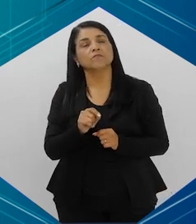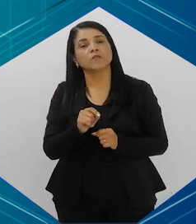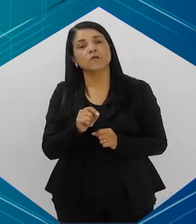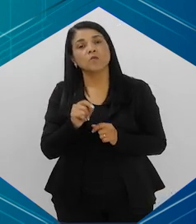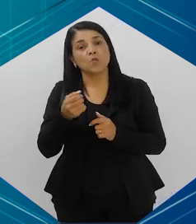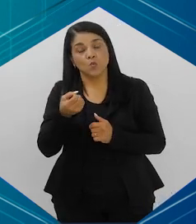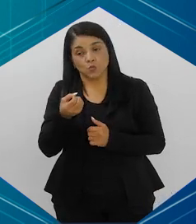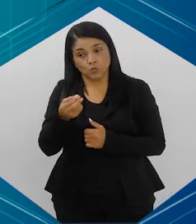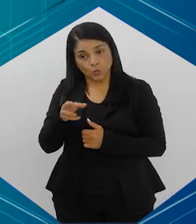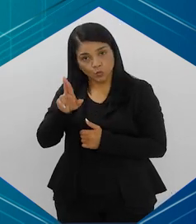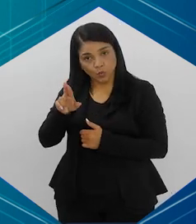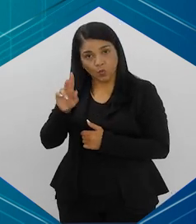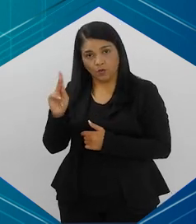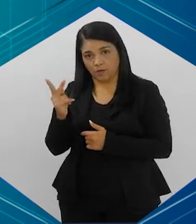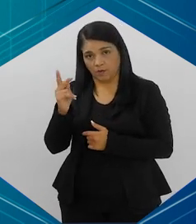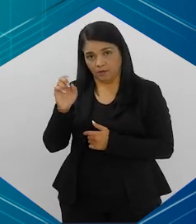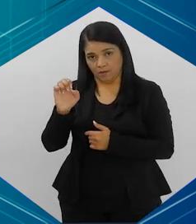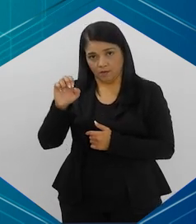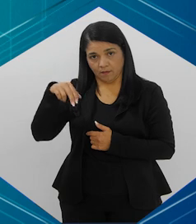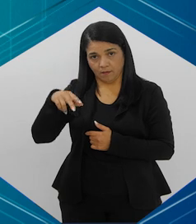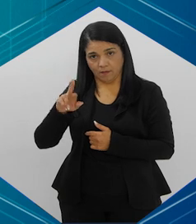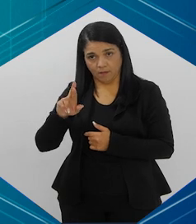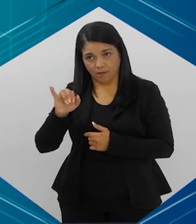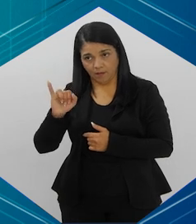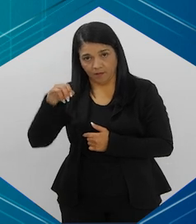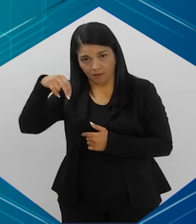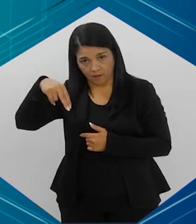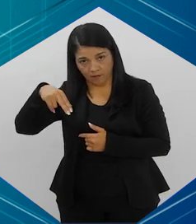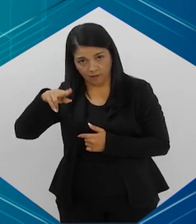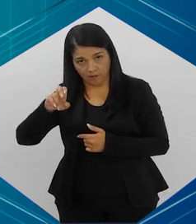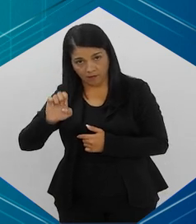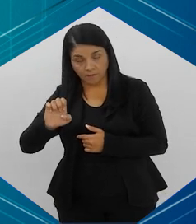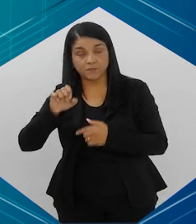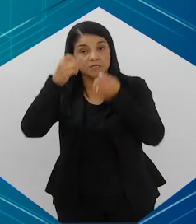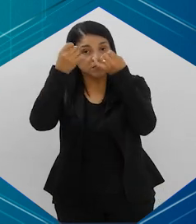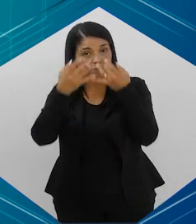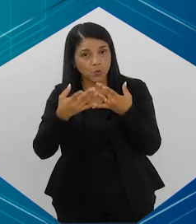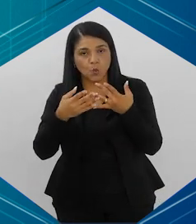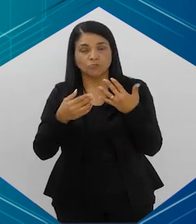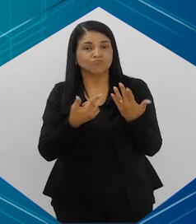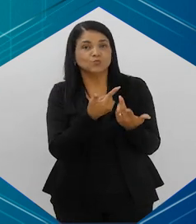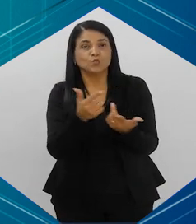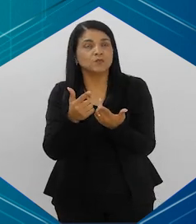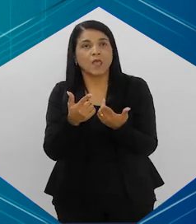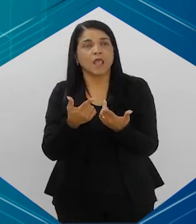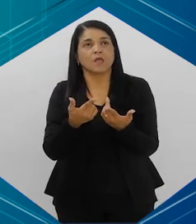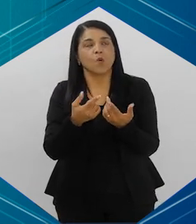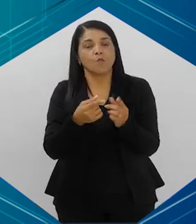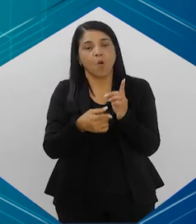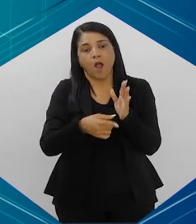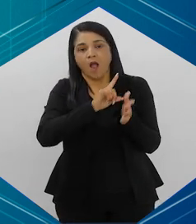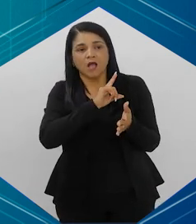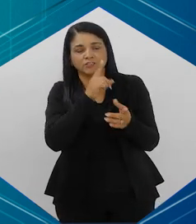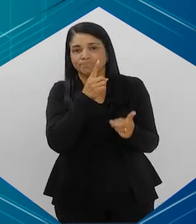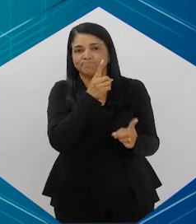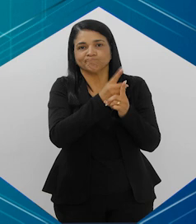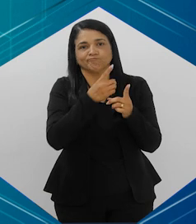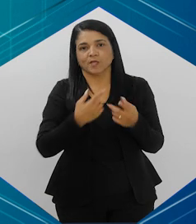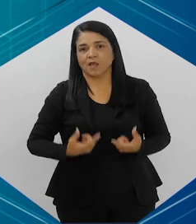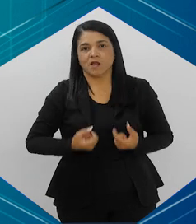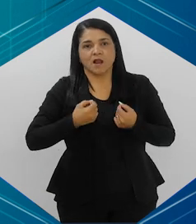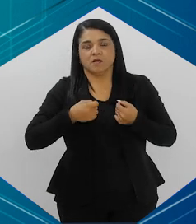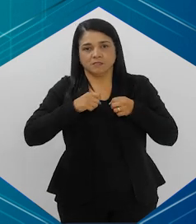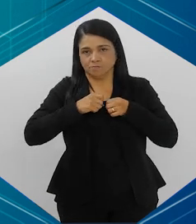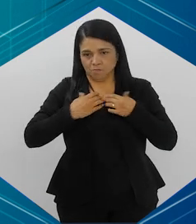Como o doutor Henrique falou, não existe um sintoma, assim, muito precoce do câncer de pulmão. Muitas vezes, quando aparece, é